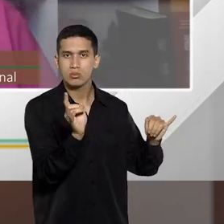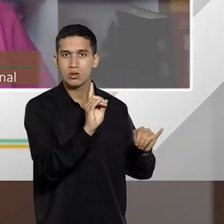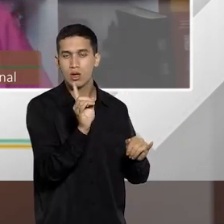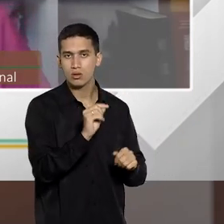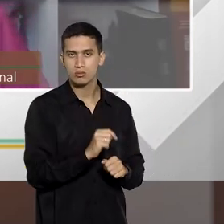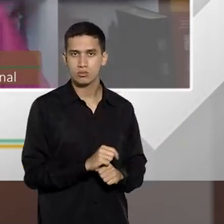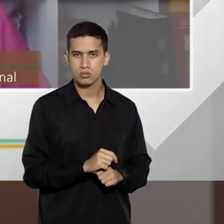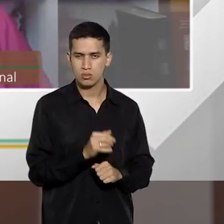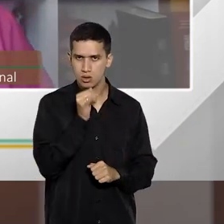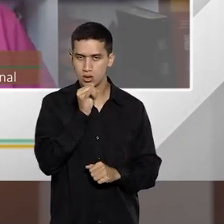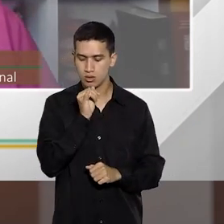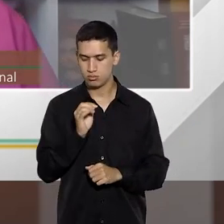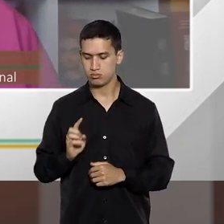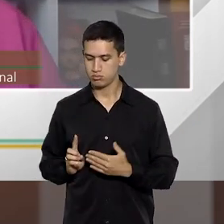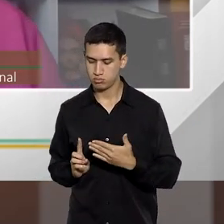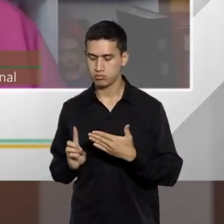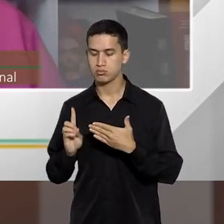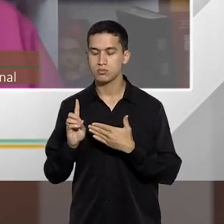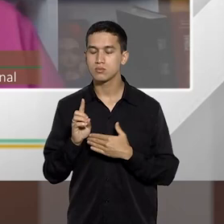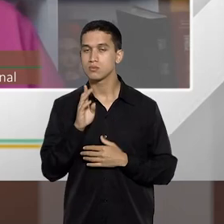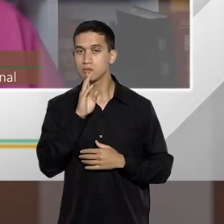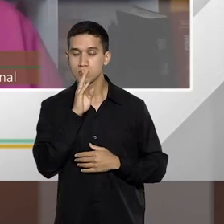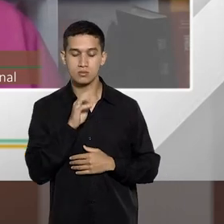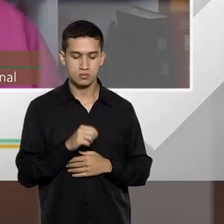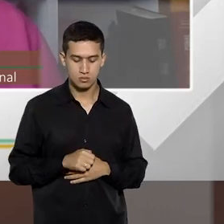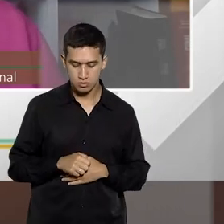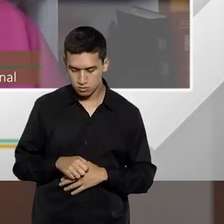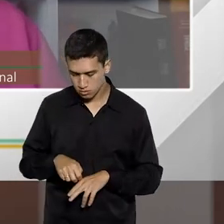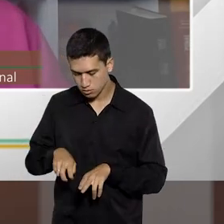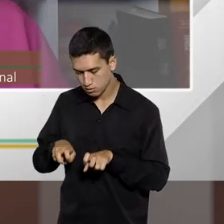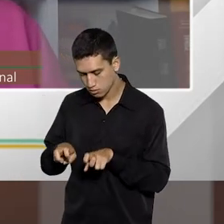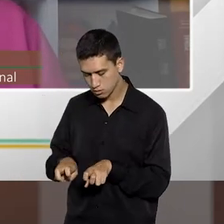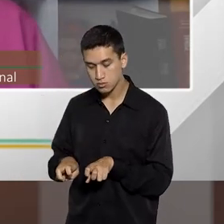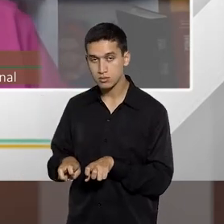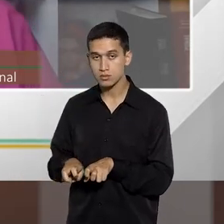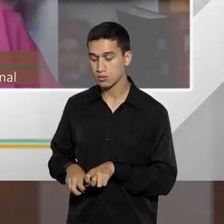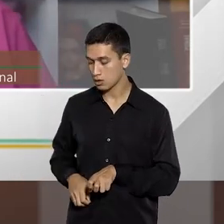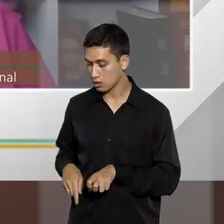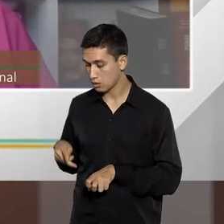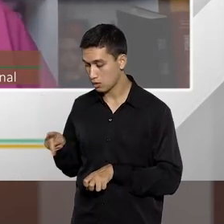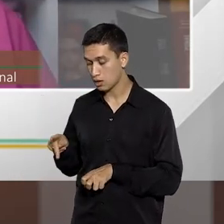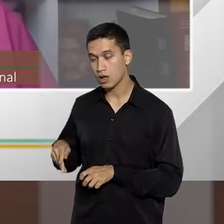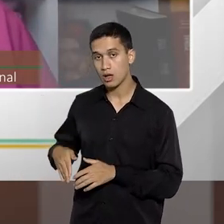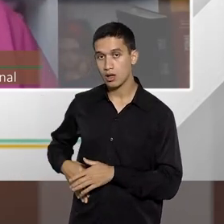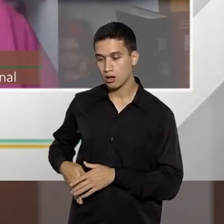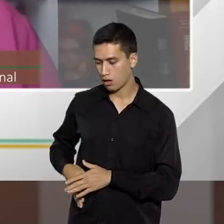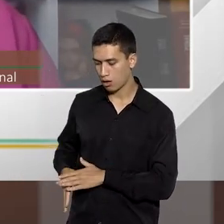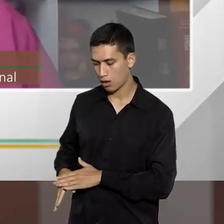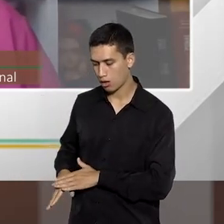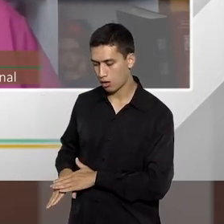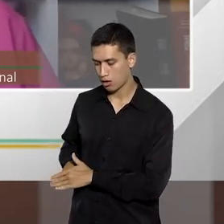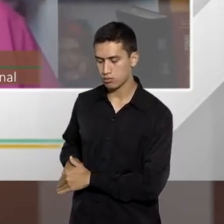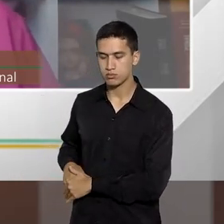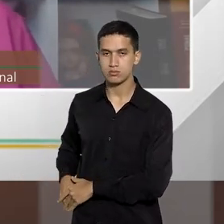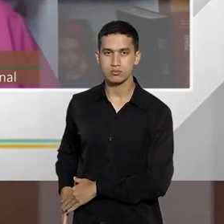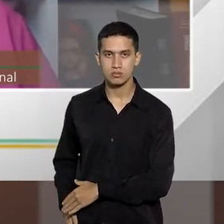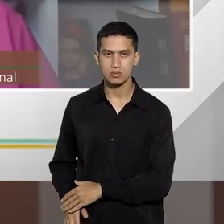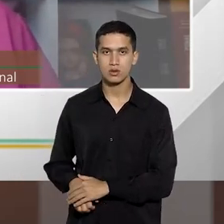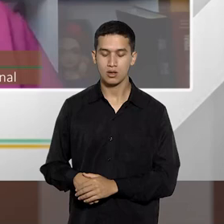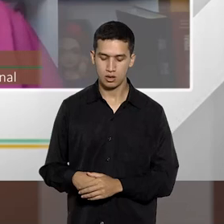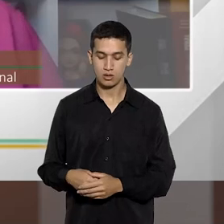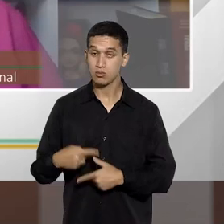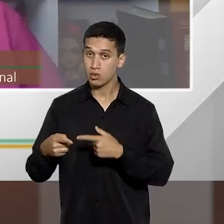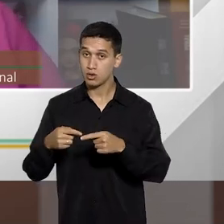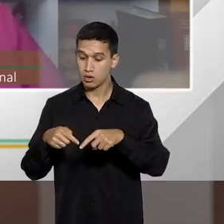senta do lado do primeiro passageiro, furta a carteira desse primeiro passageiro, passa para o banco de trás, furta o celular do outro,